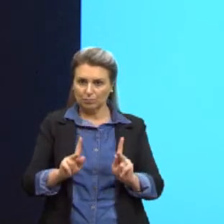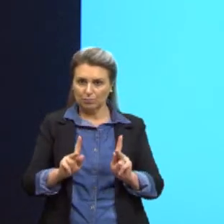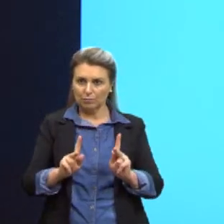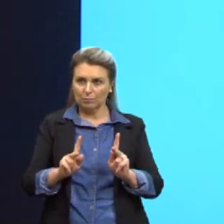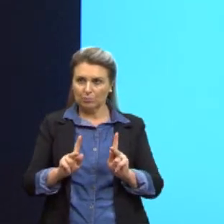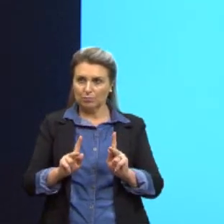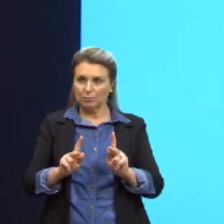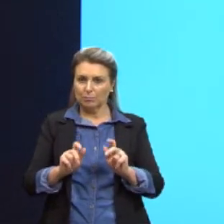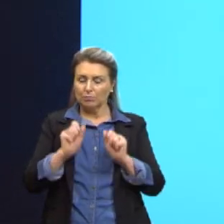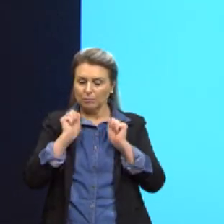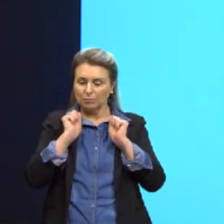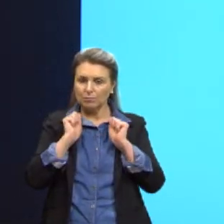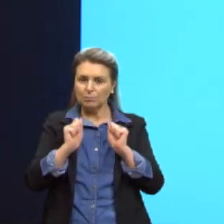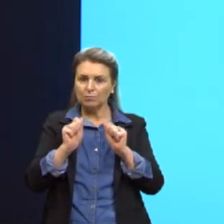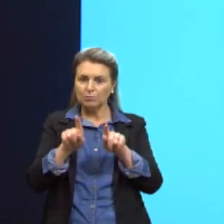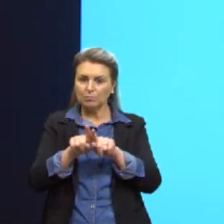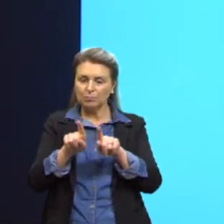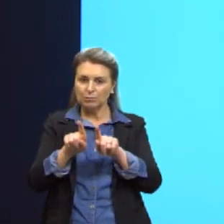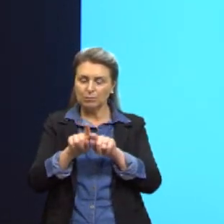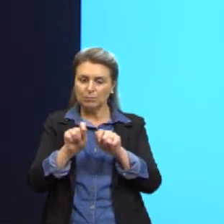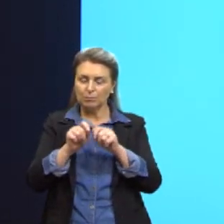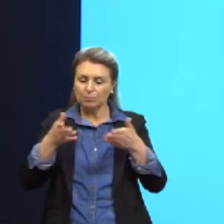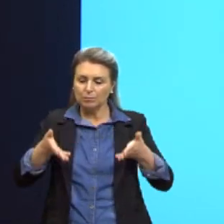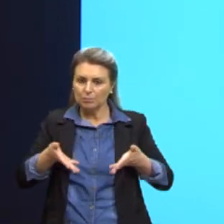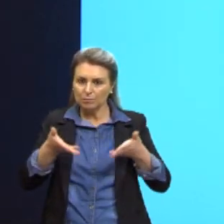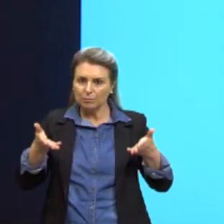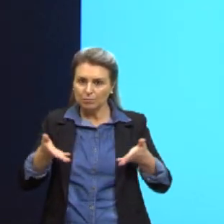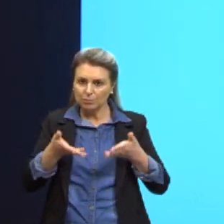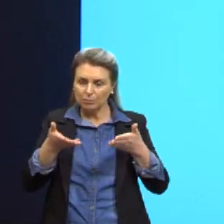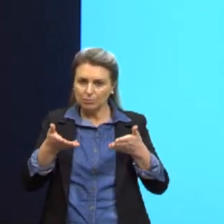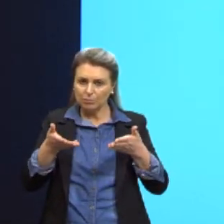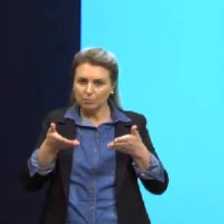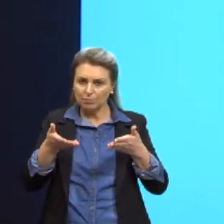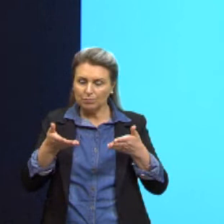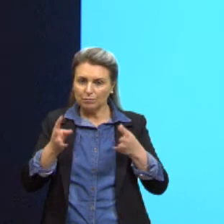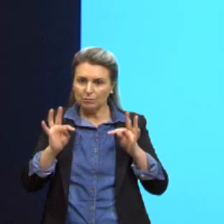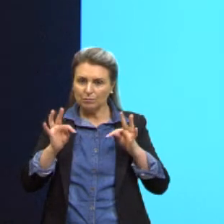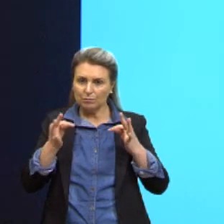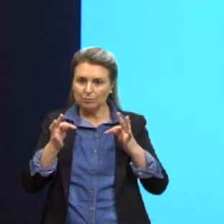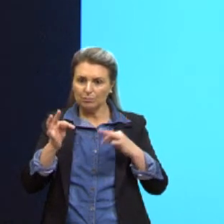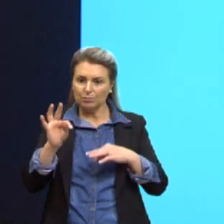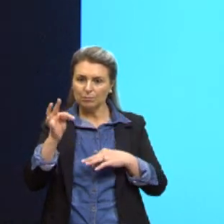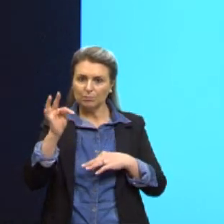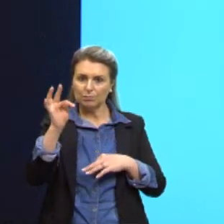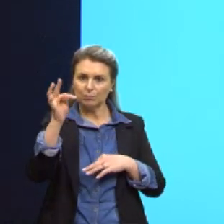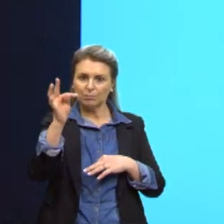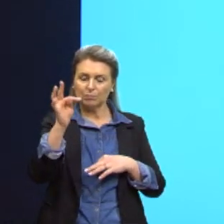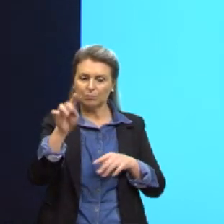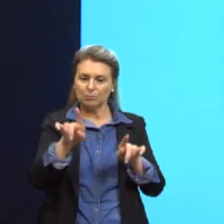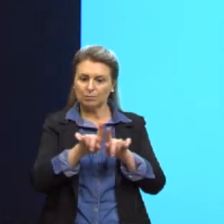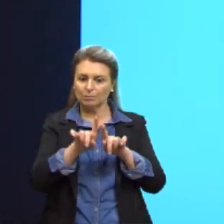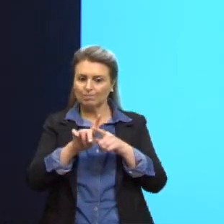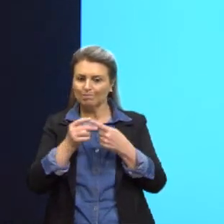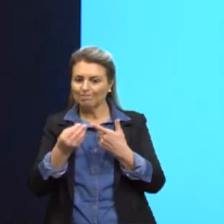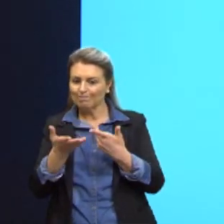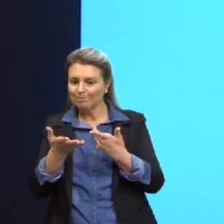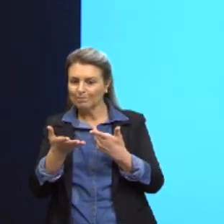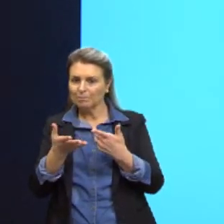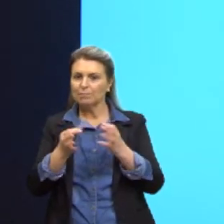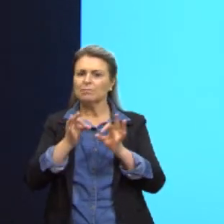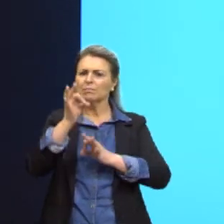estar fazendo terapias no sentido de consertar, digamos assim,